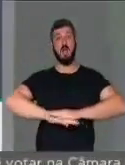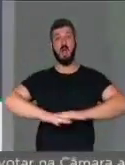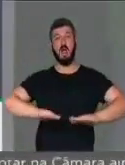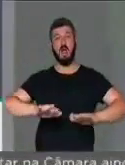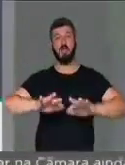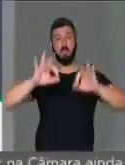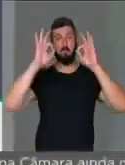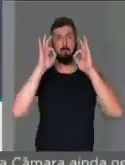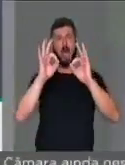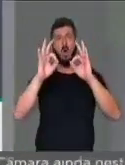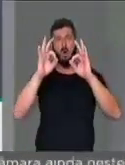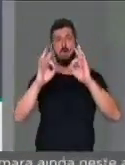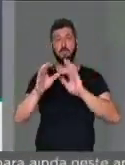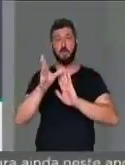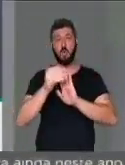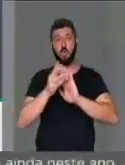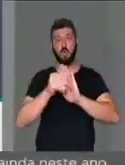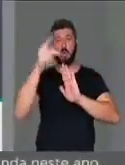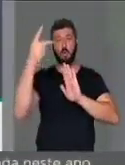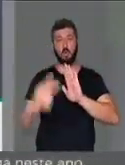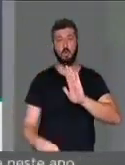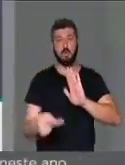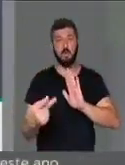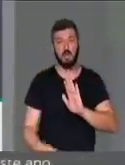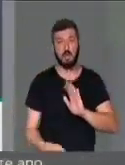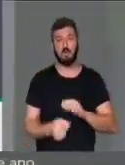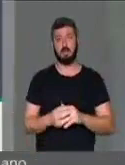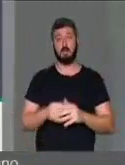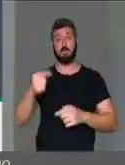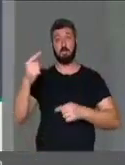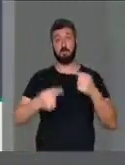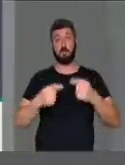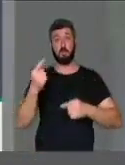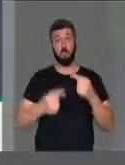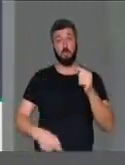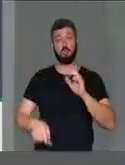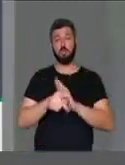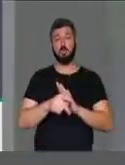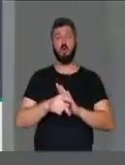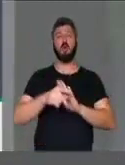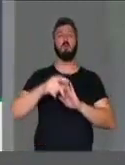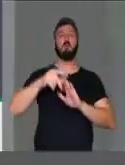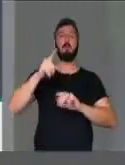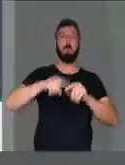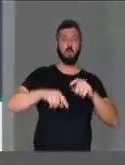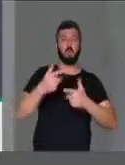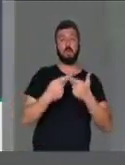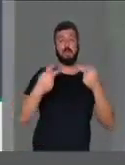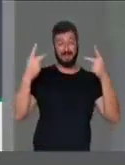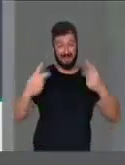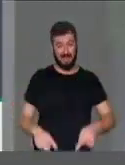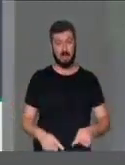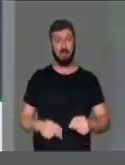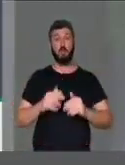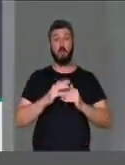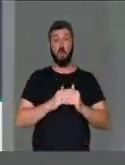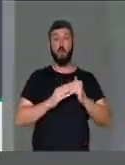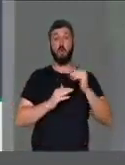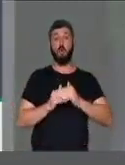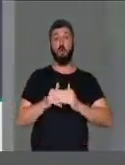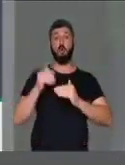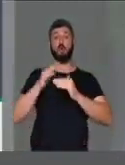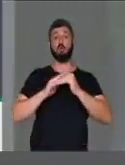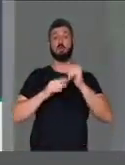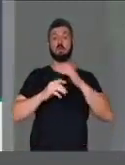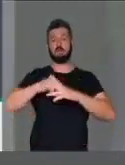de uma vez por todas, com o conteúdo nacional, com a política de conteúdo nacional, que foi construída